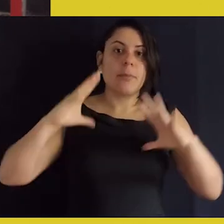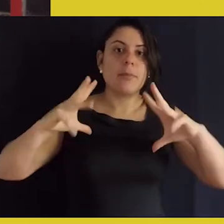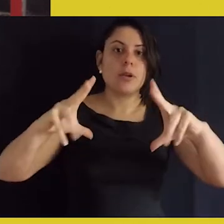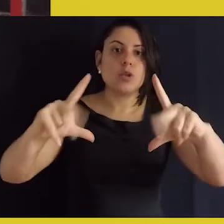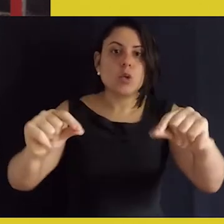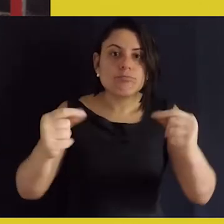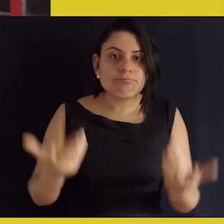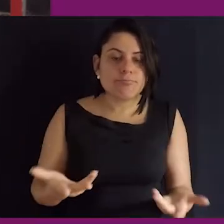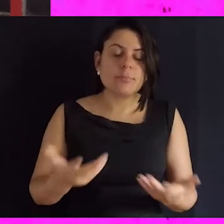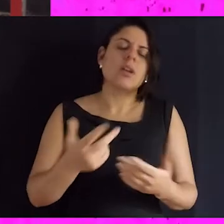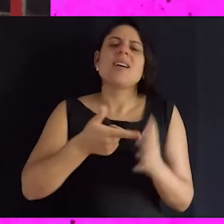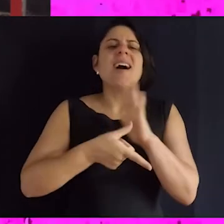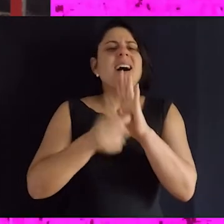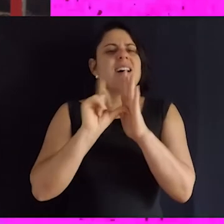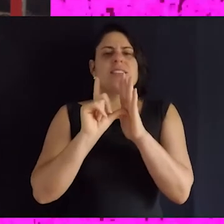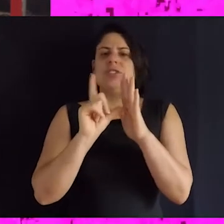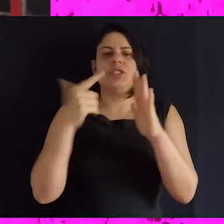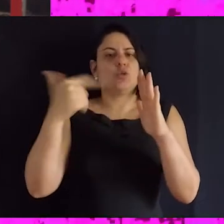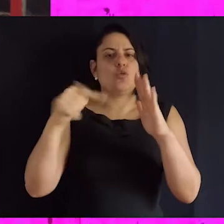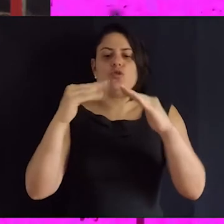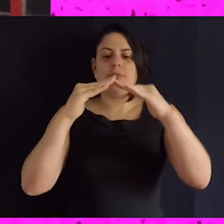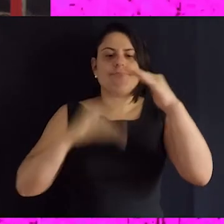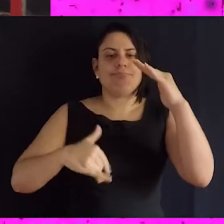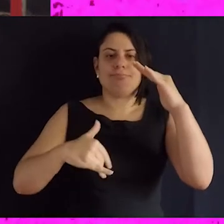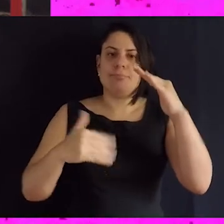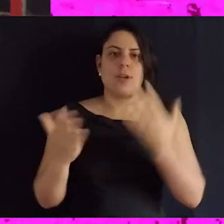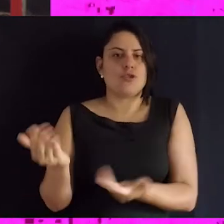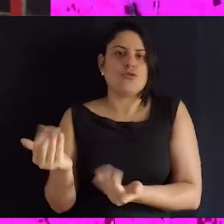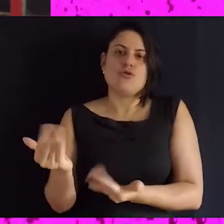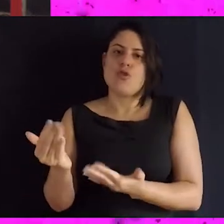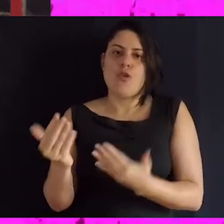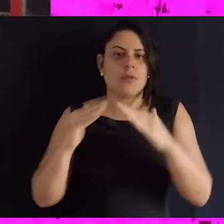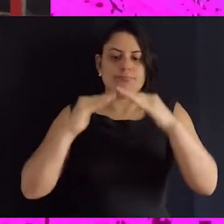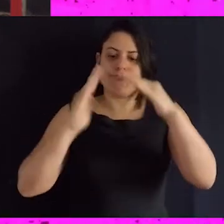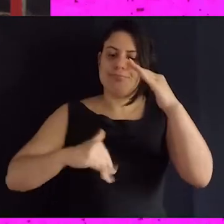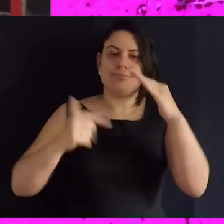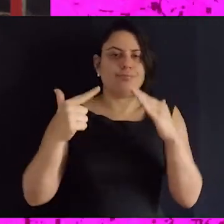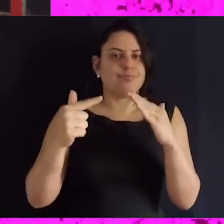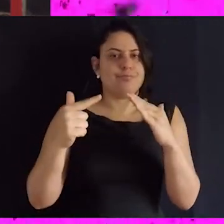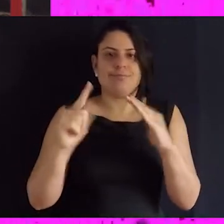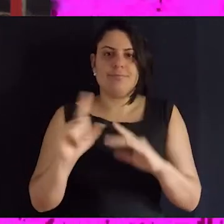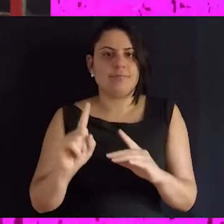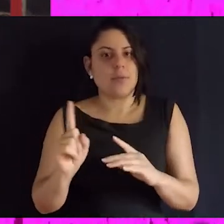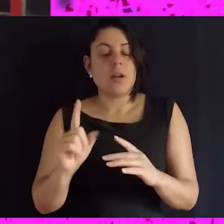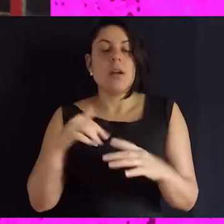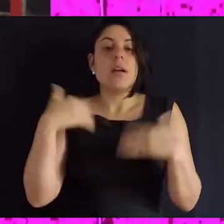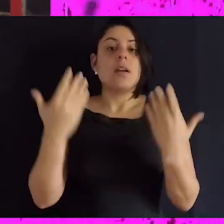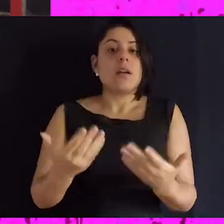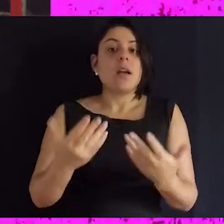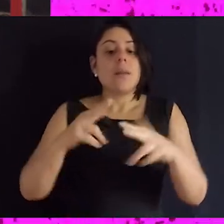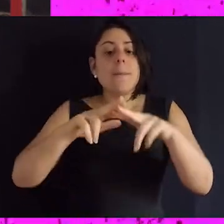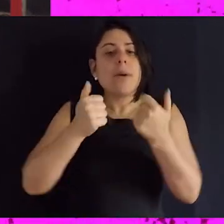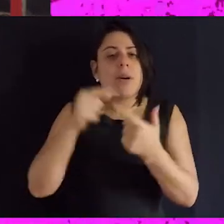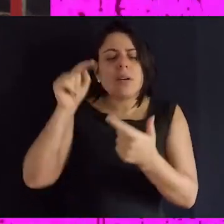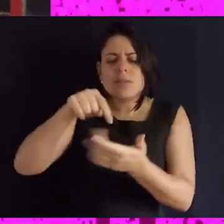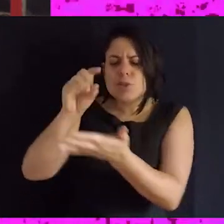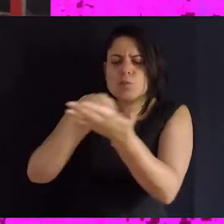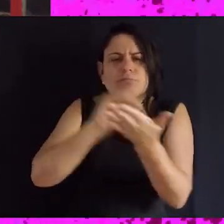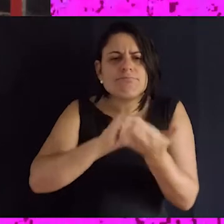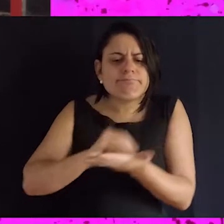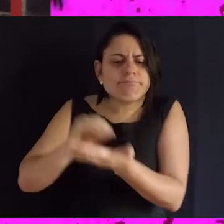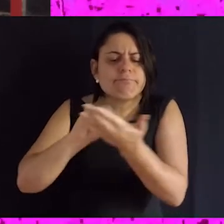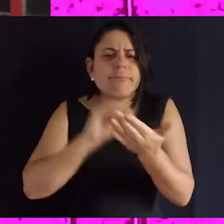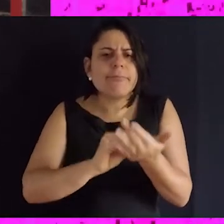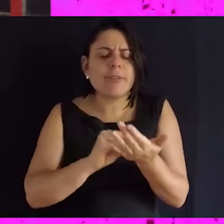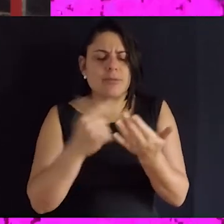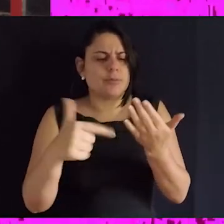e para adultos. Então, a gente até então não trabalhava com menores de 18 anos, com os adolescentes, né? Com as juventudes. E